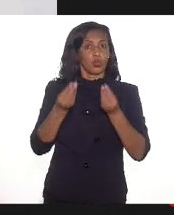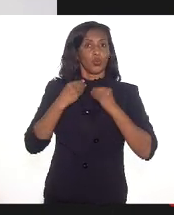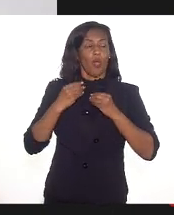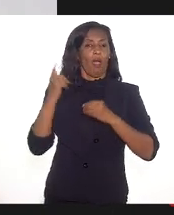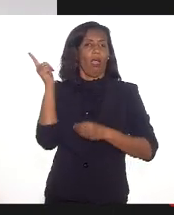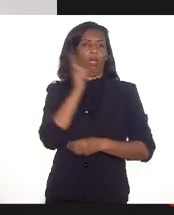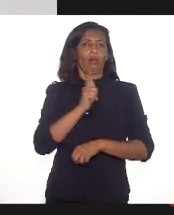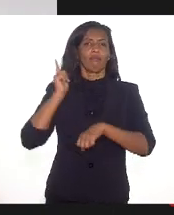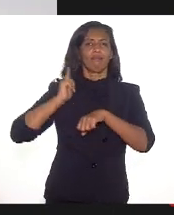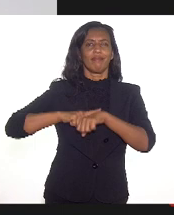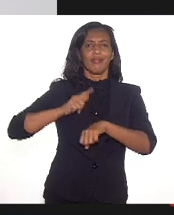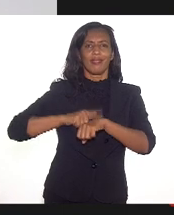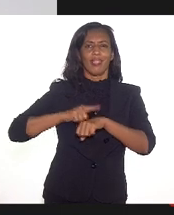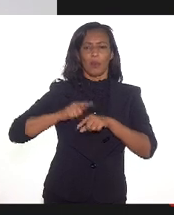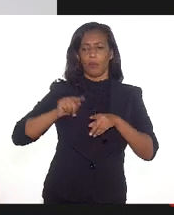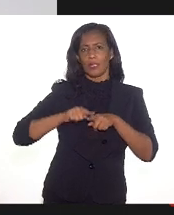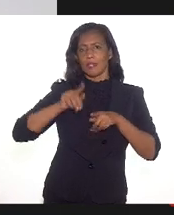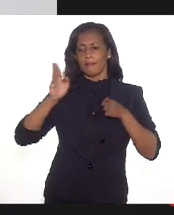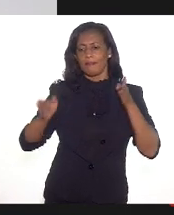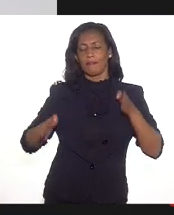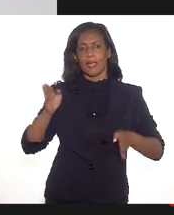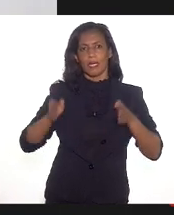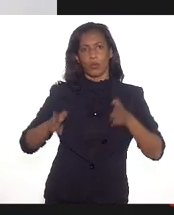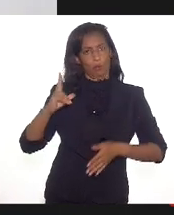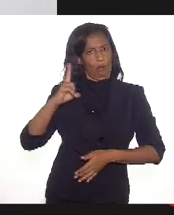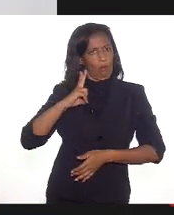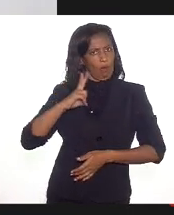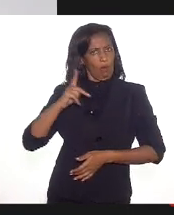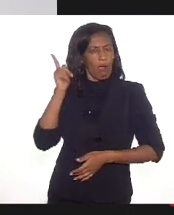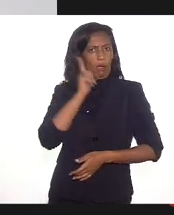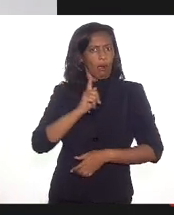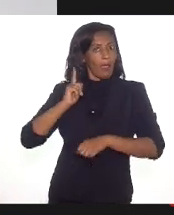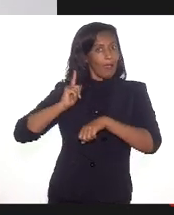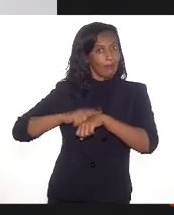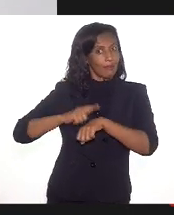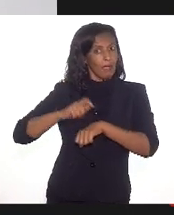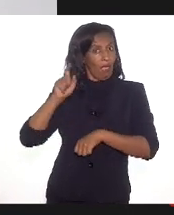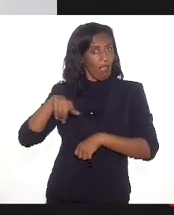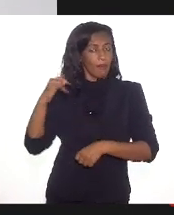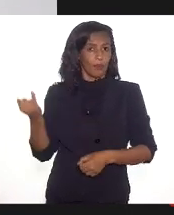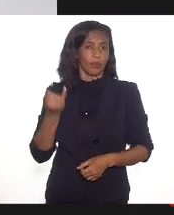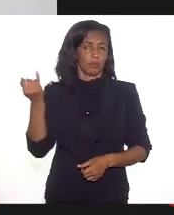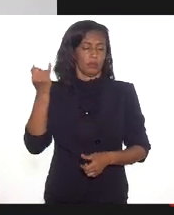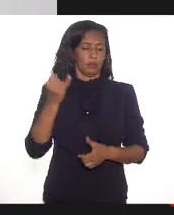tempo, e nesse período em particular, ganhar tempo é importante.